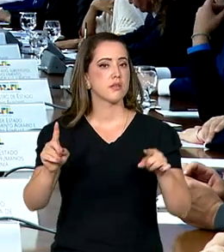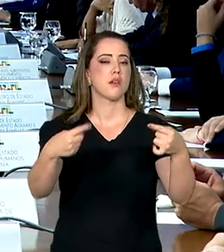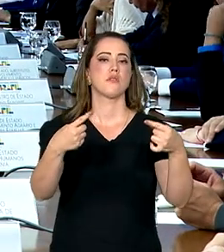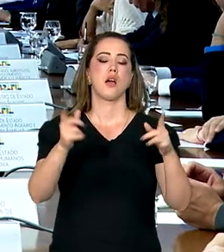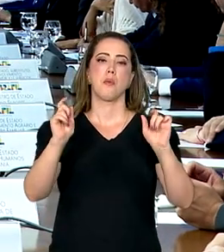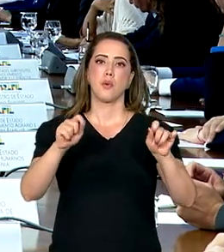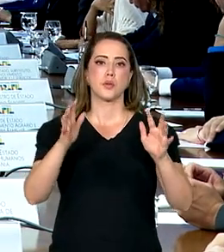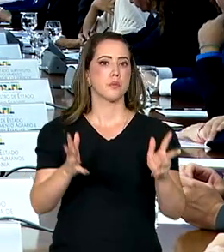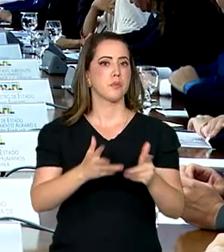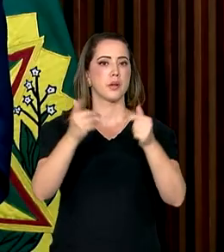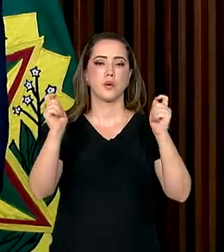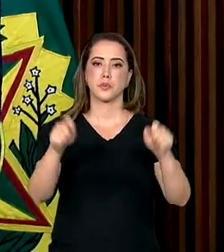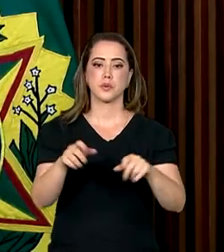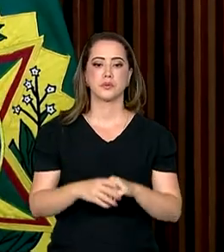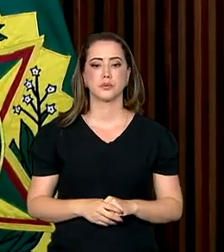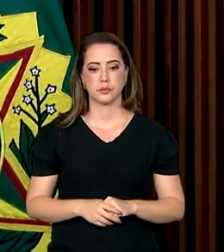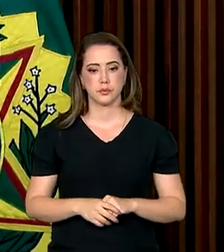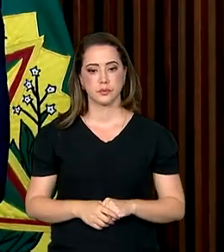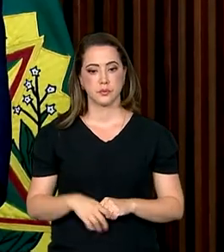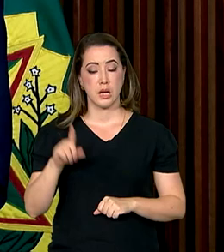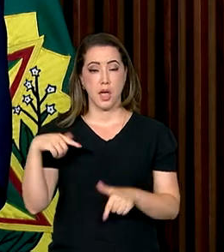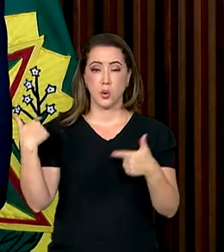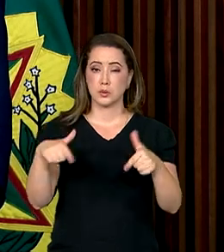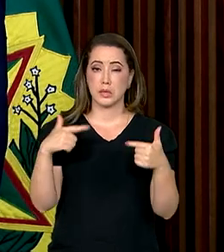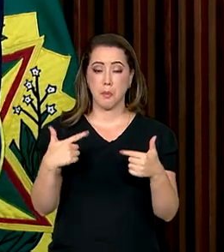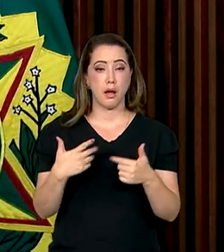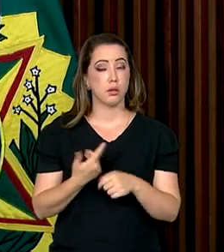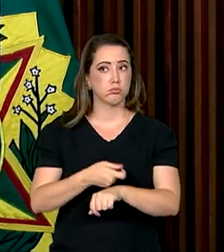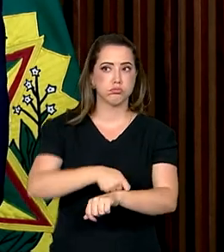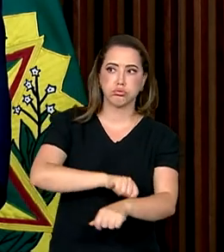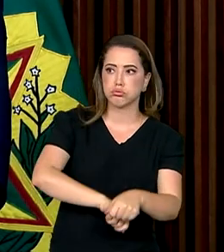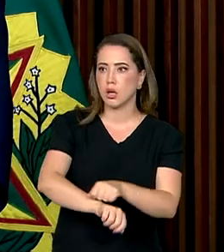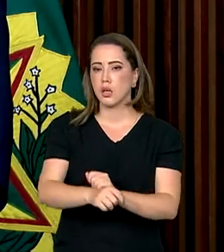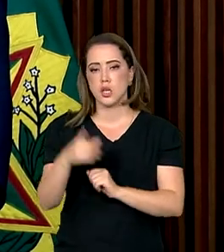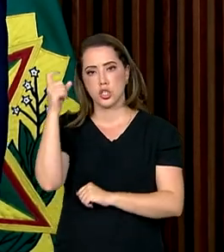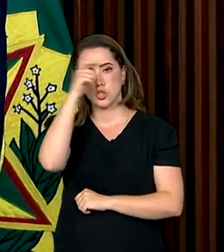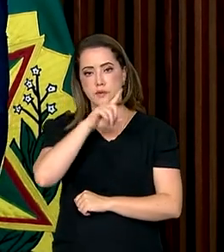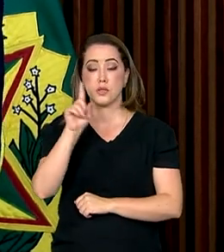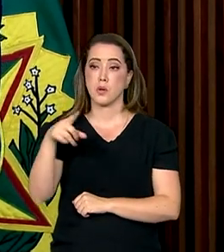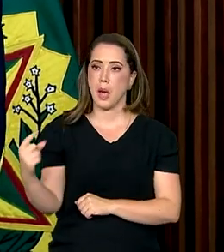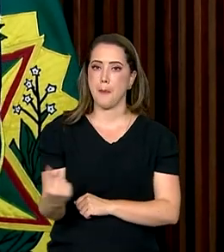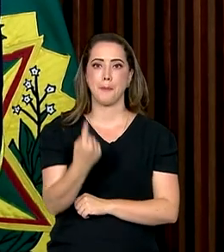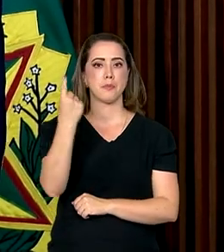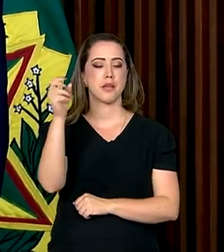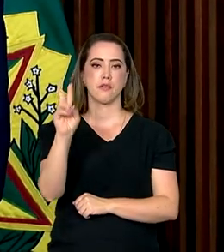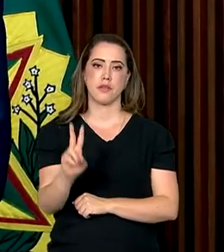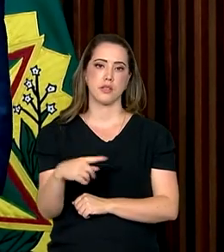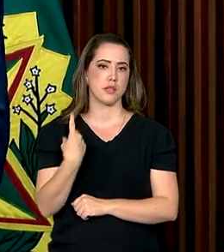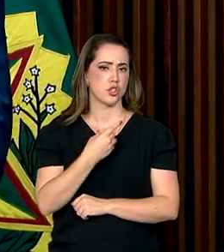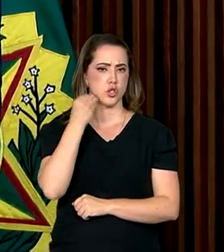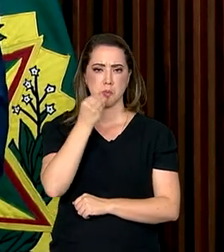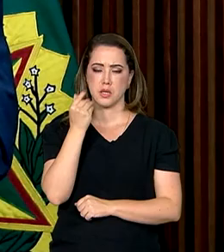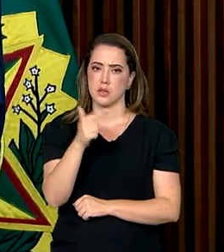seja o melhor possível. É uma tarefa árdua, é a primeira vez. Nós não temos experiência,